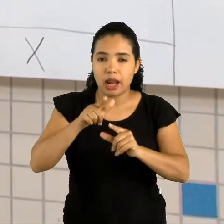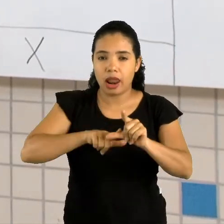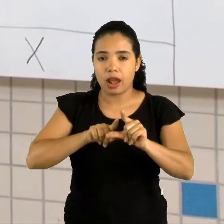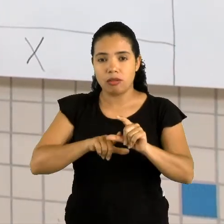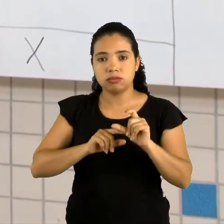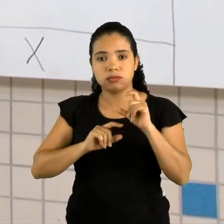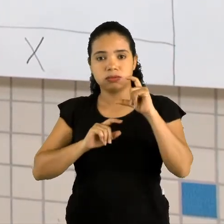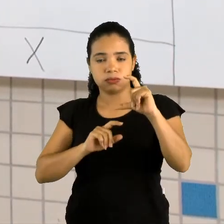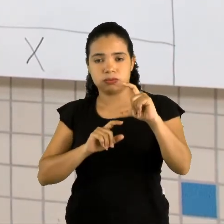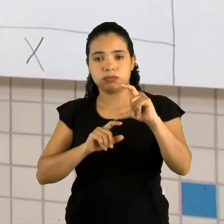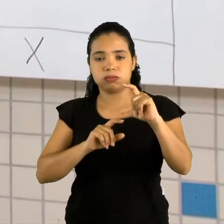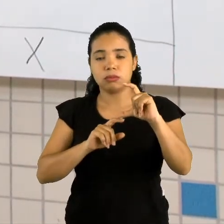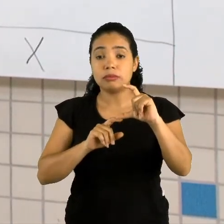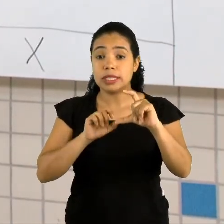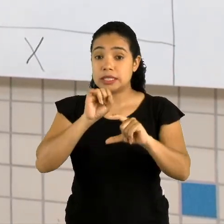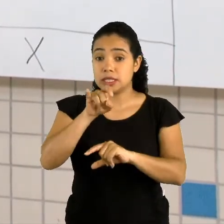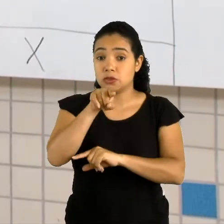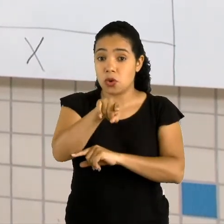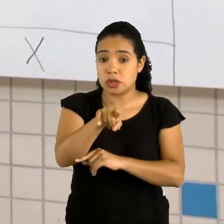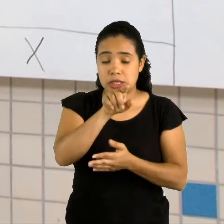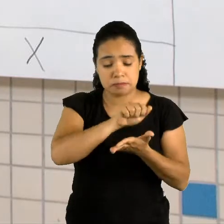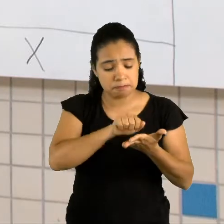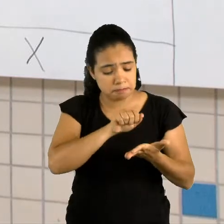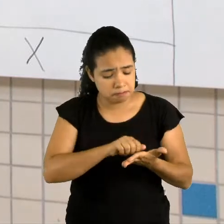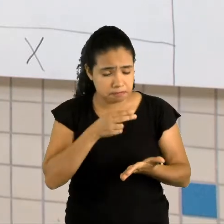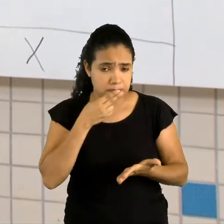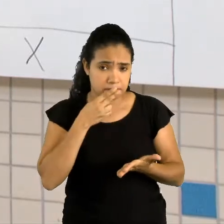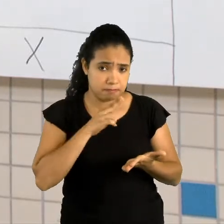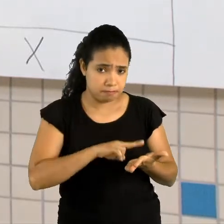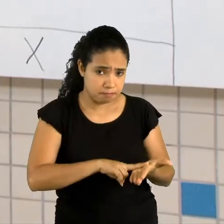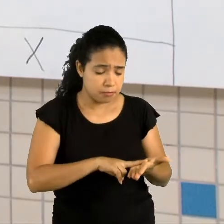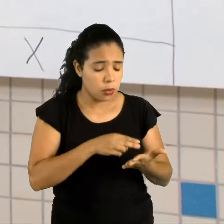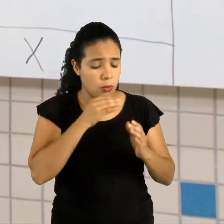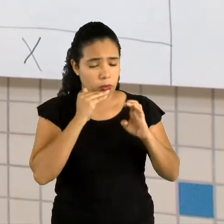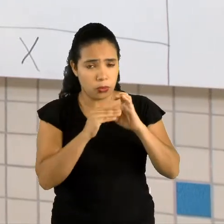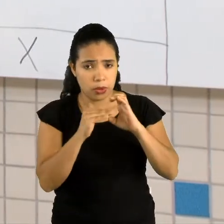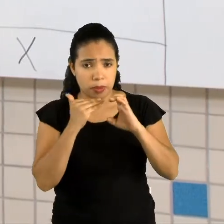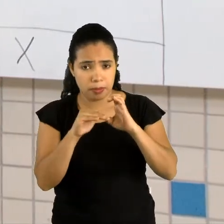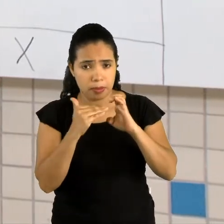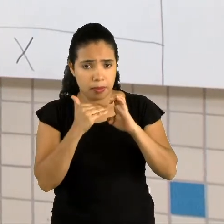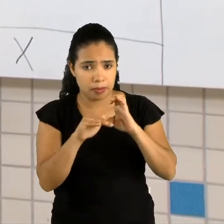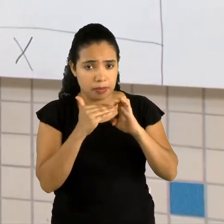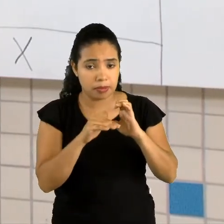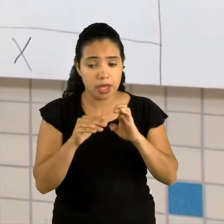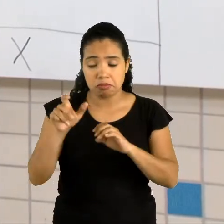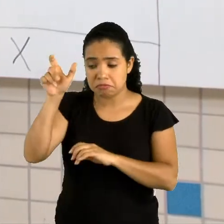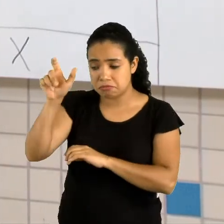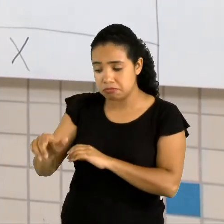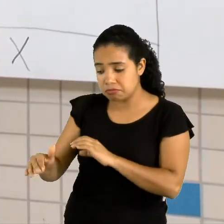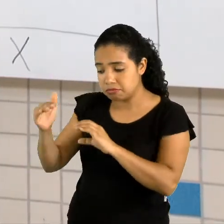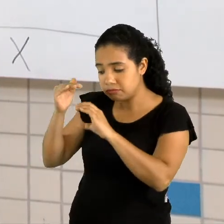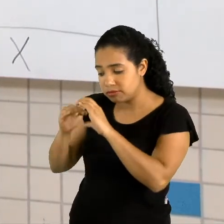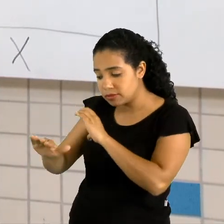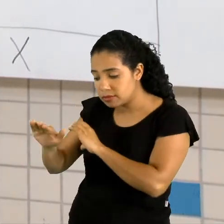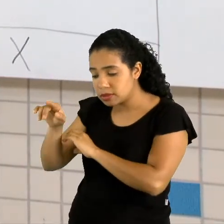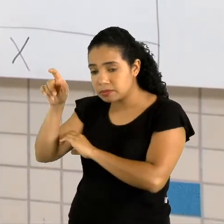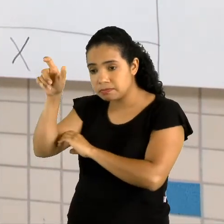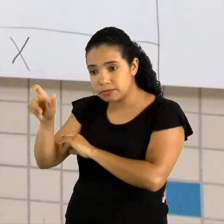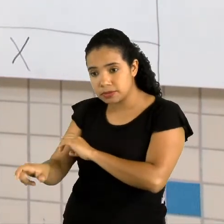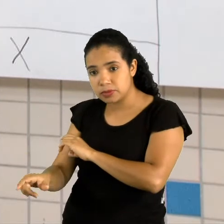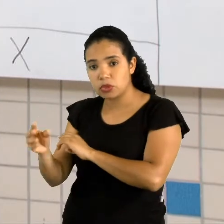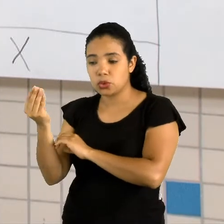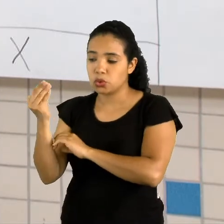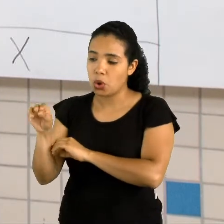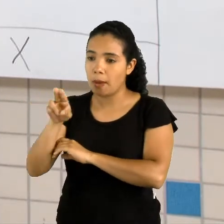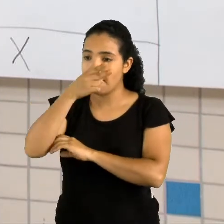maiúscula. Então, se você vai escrever uma carta, um e-mail para alguém e você vai colocar o nome da